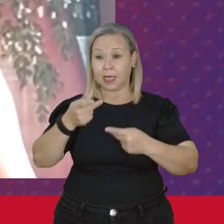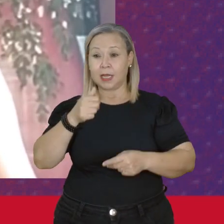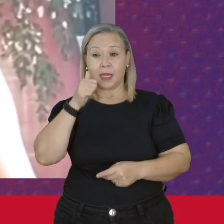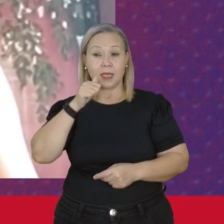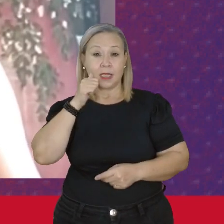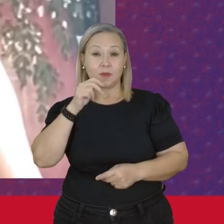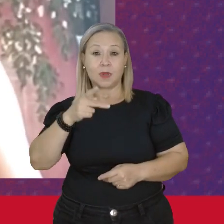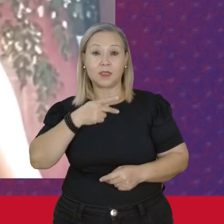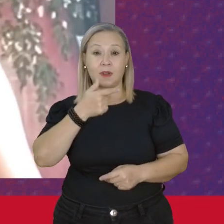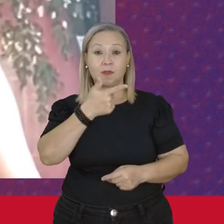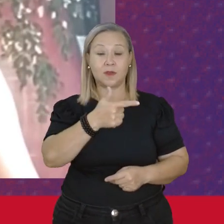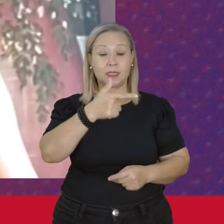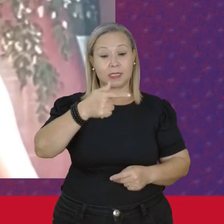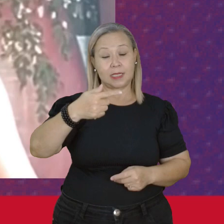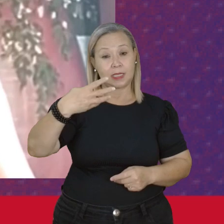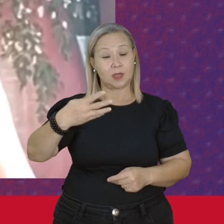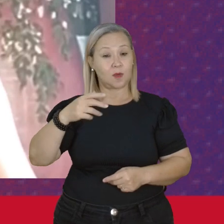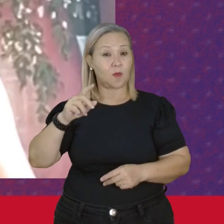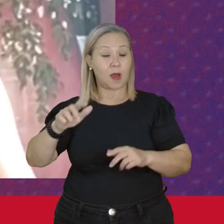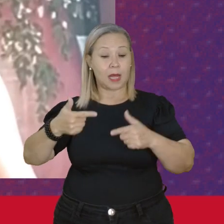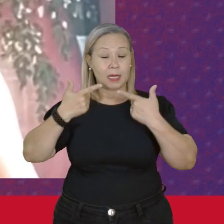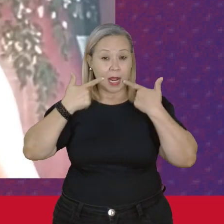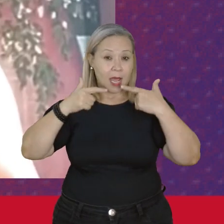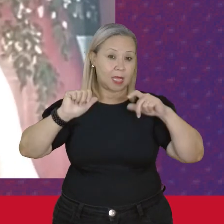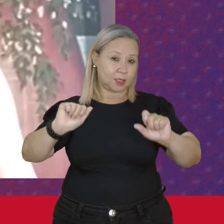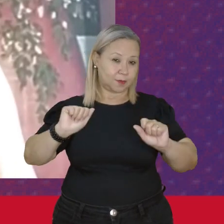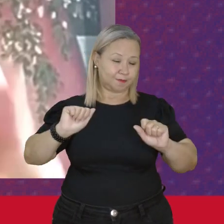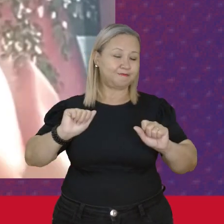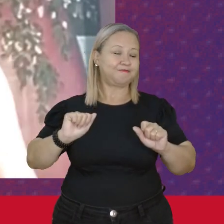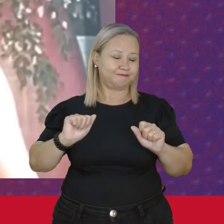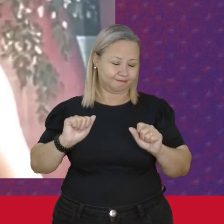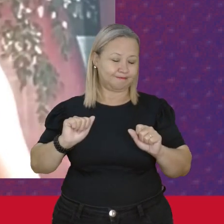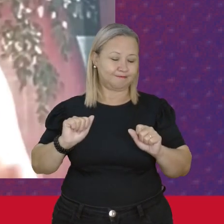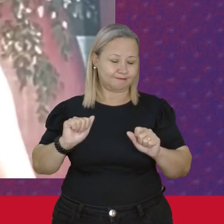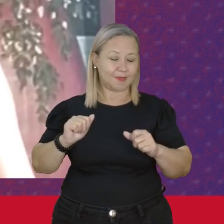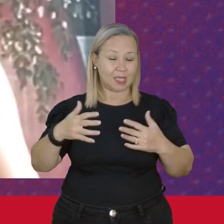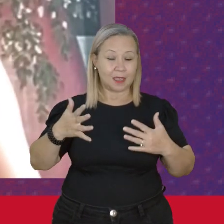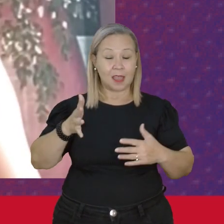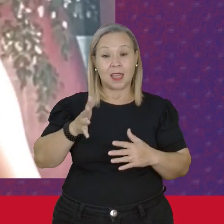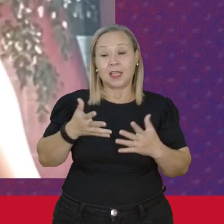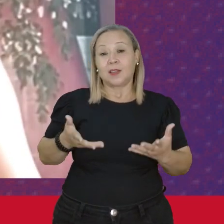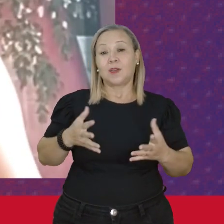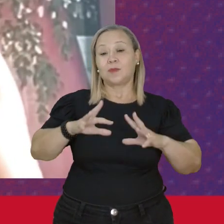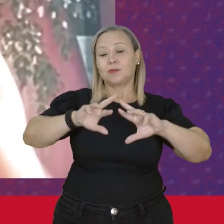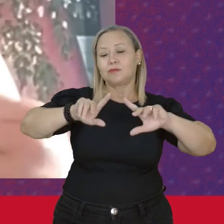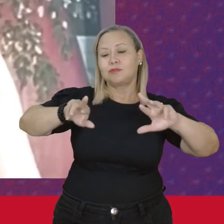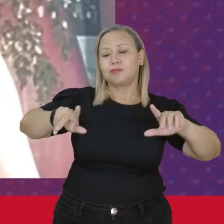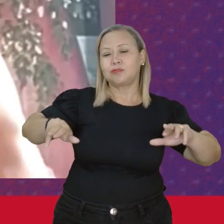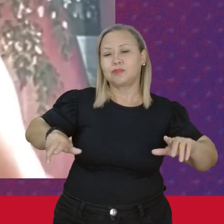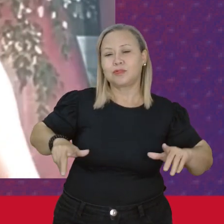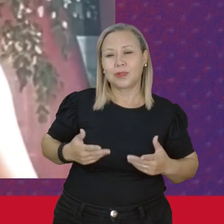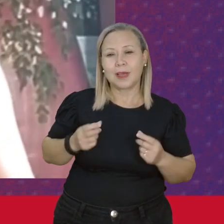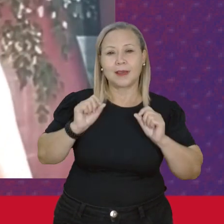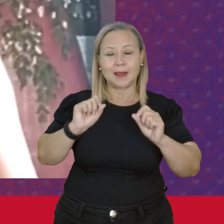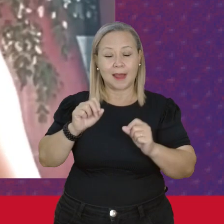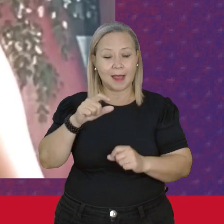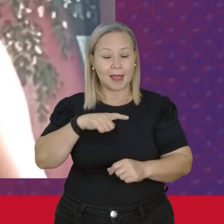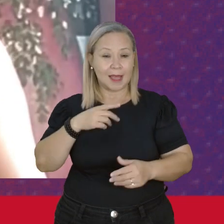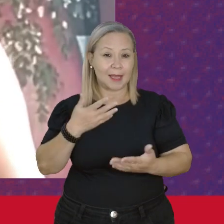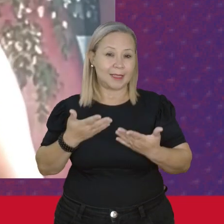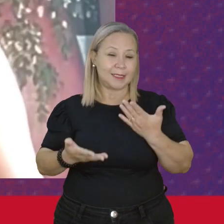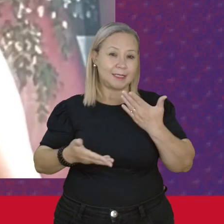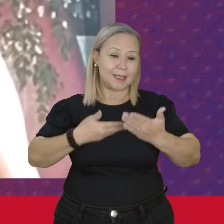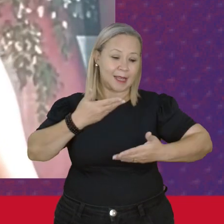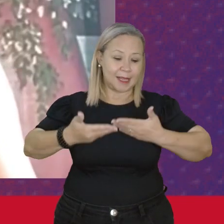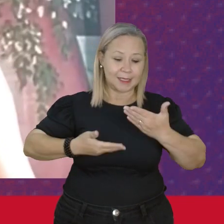idiomas Então toda essa riqueza De alguma forma Tem a ver com Essa